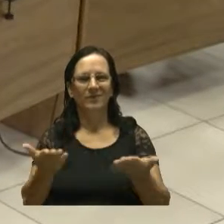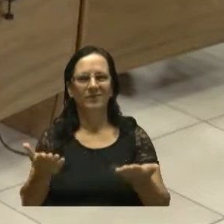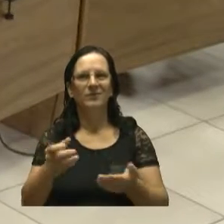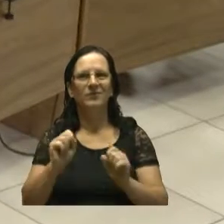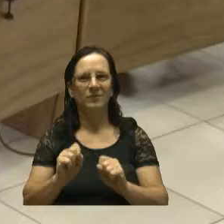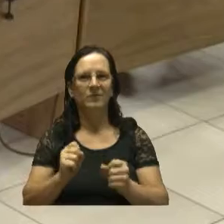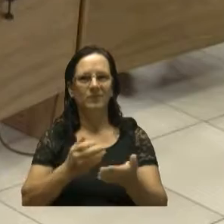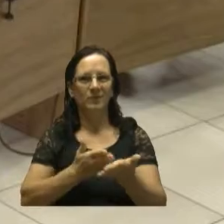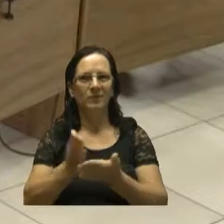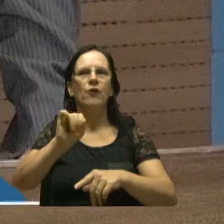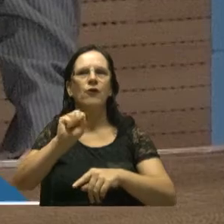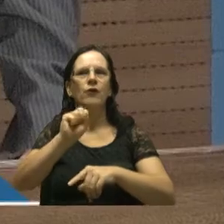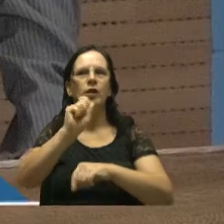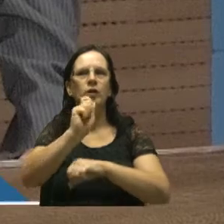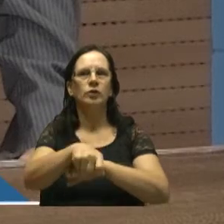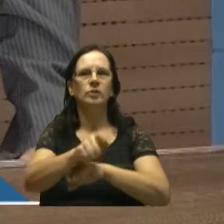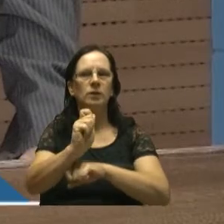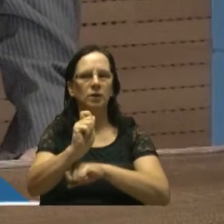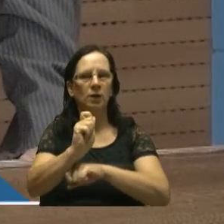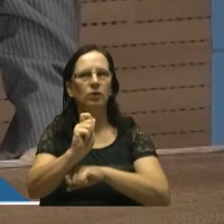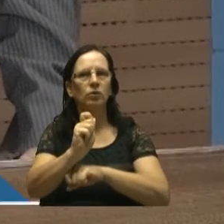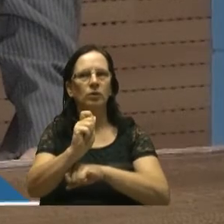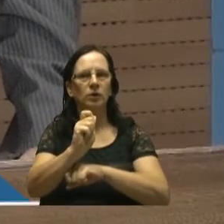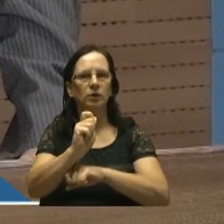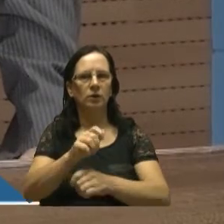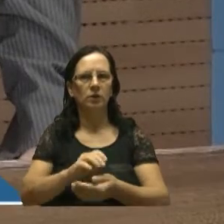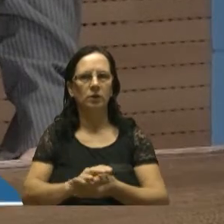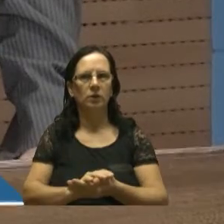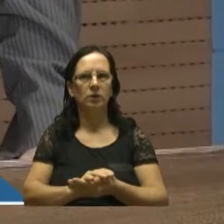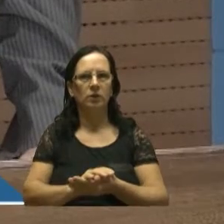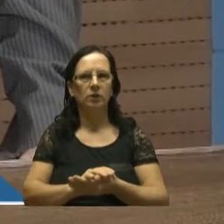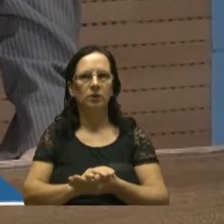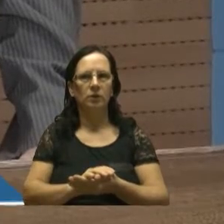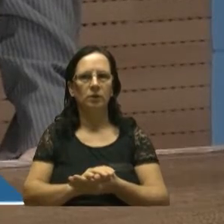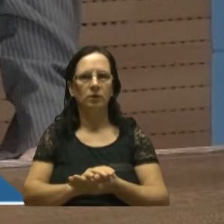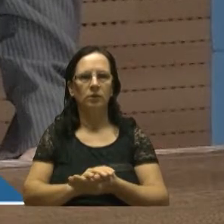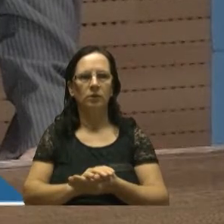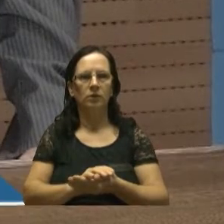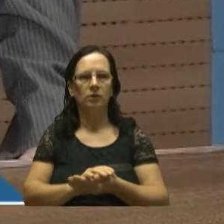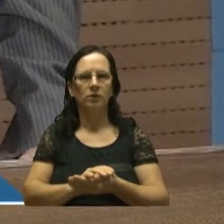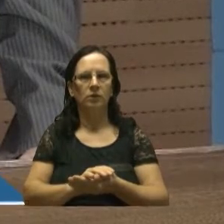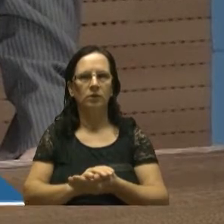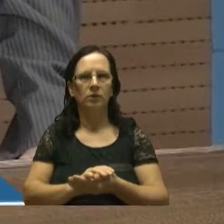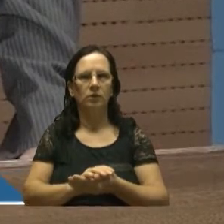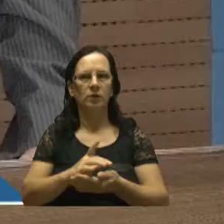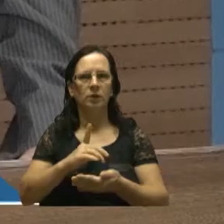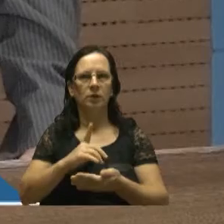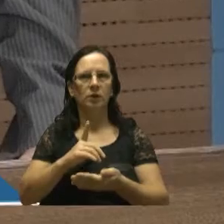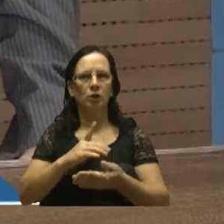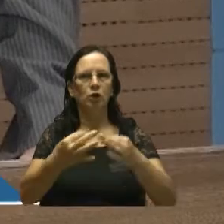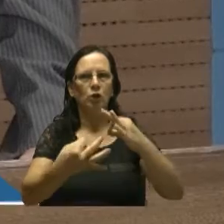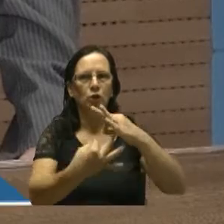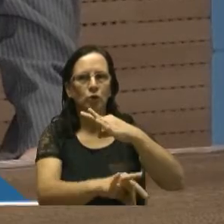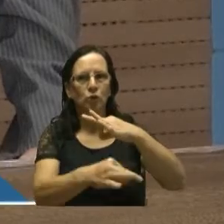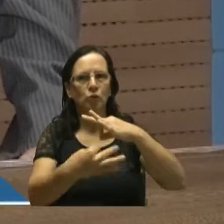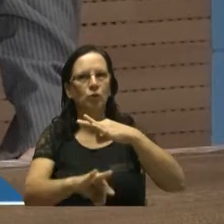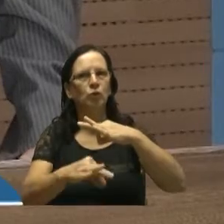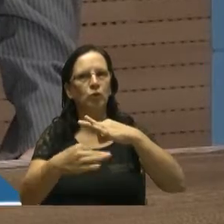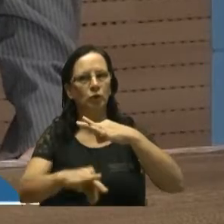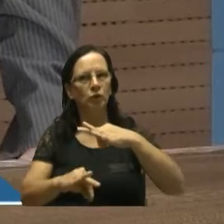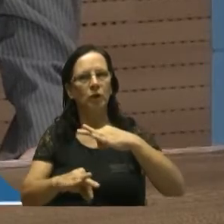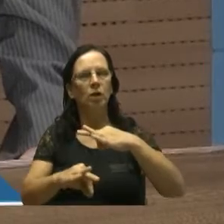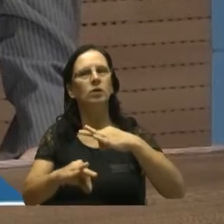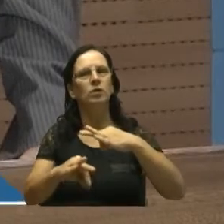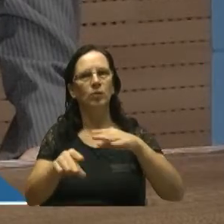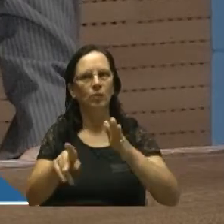regime extraordinário. Em 2ª discussão, foram aprovados três projetos de lei. O primeiro foi de autoria do vereador Ivan